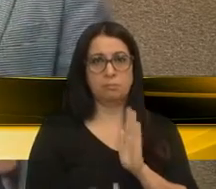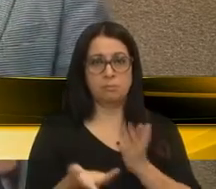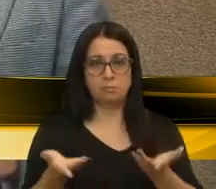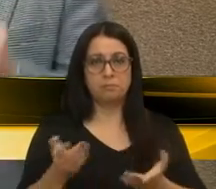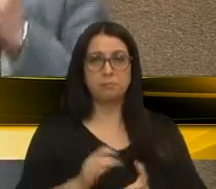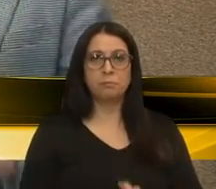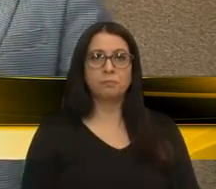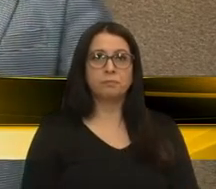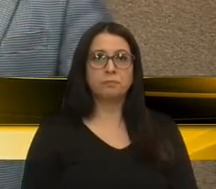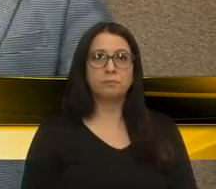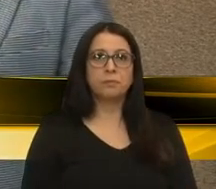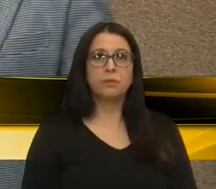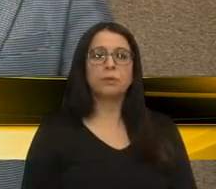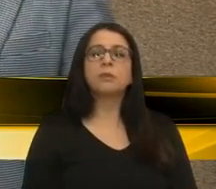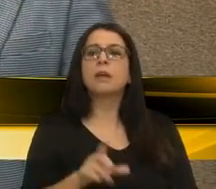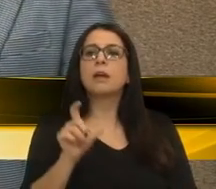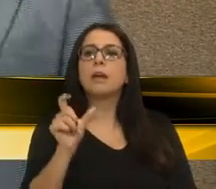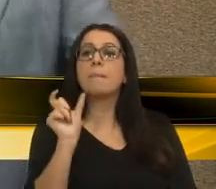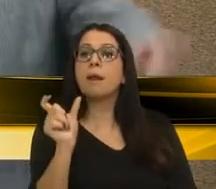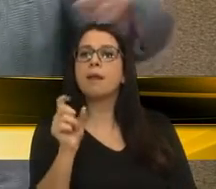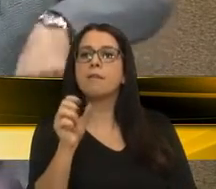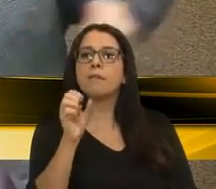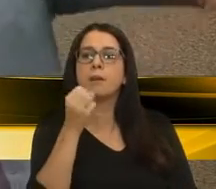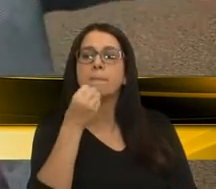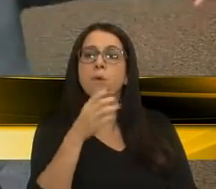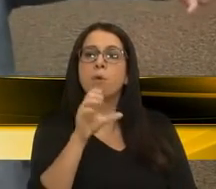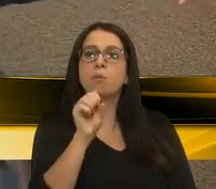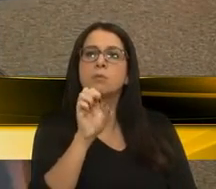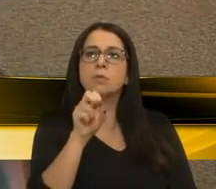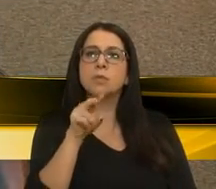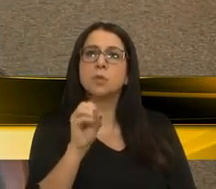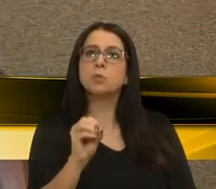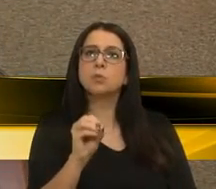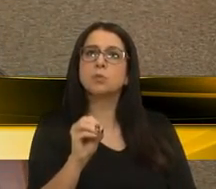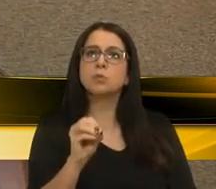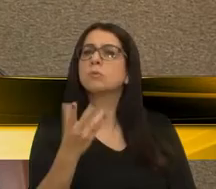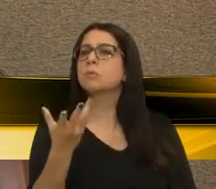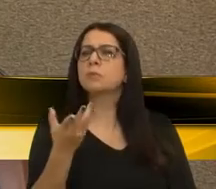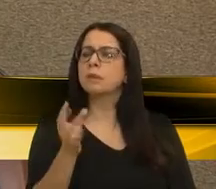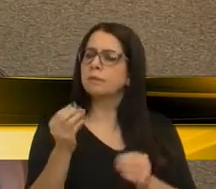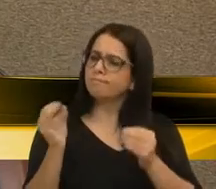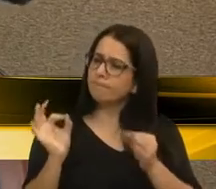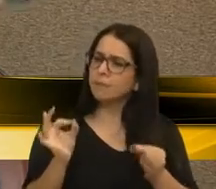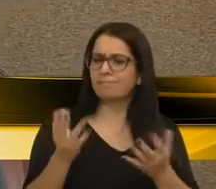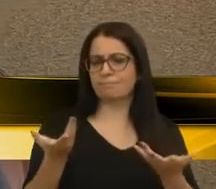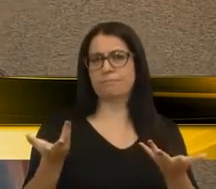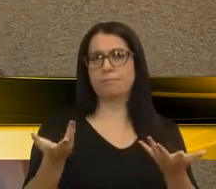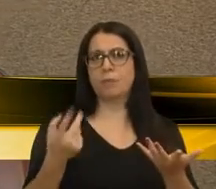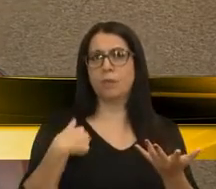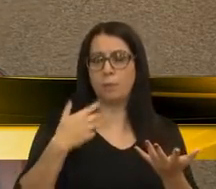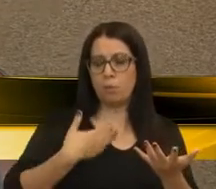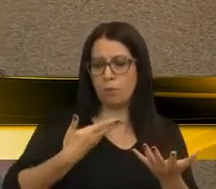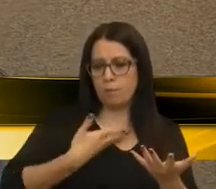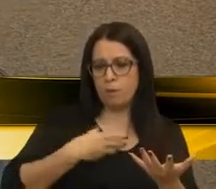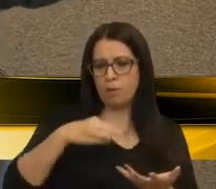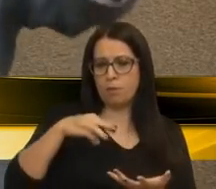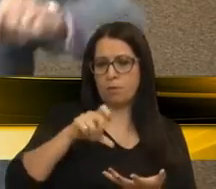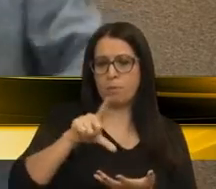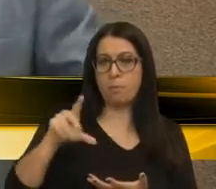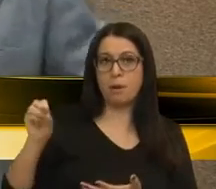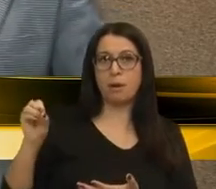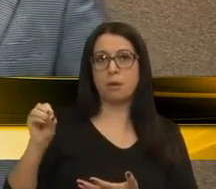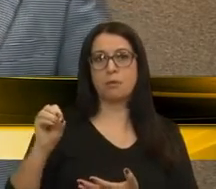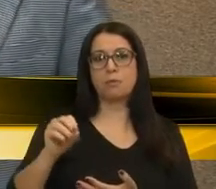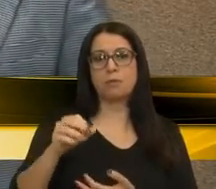Agora, onde é que está a palavra bom senso? Qual é o prejuízo que o Melo, que é meu amigo particular há 48